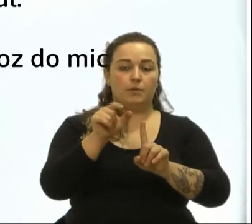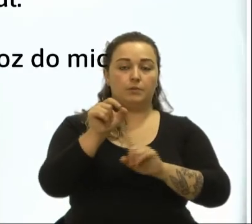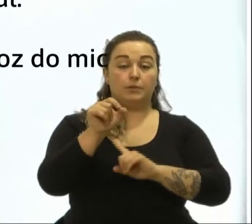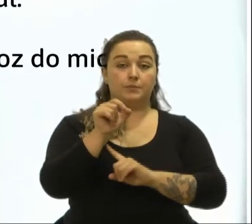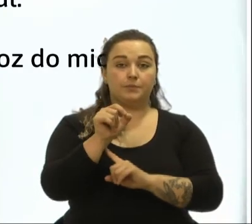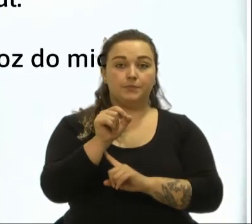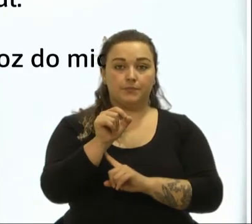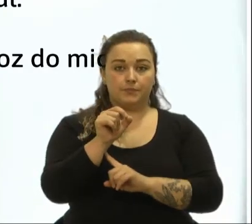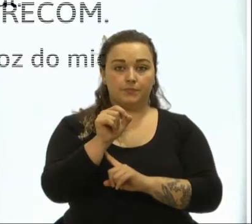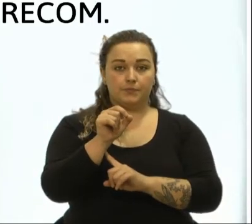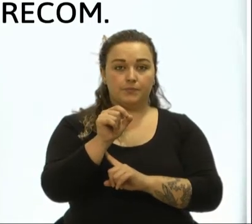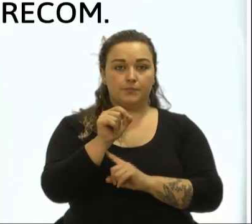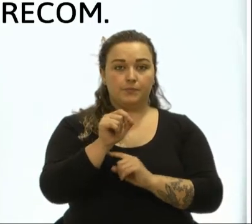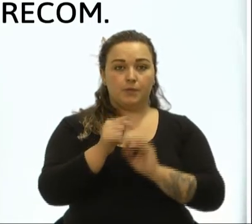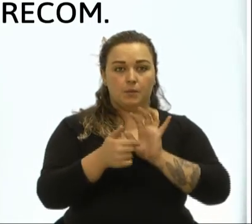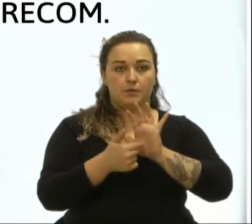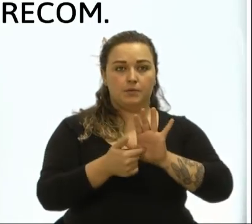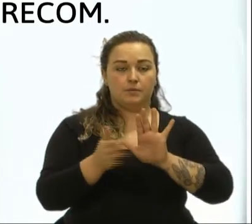Pode passar.